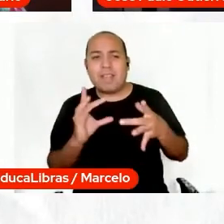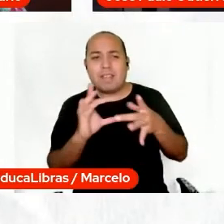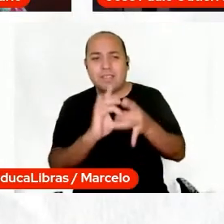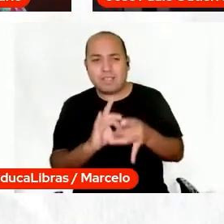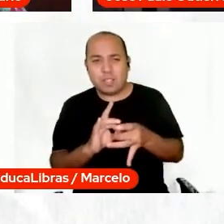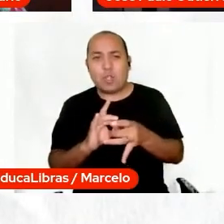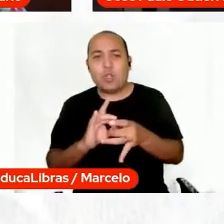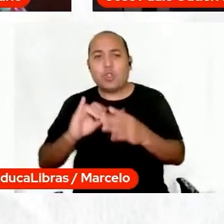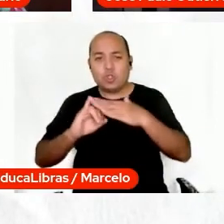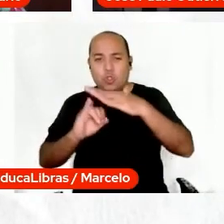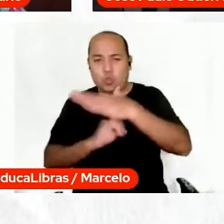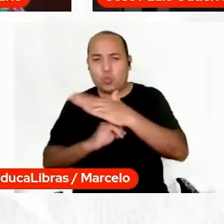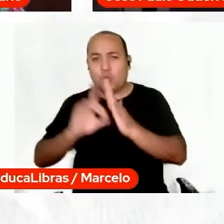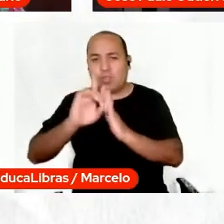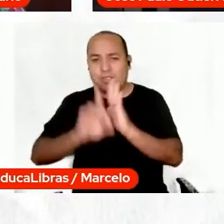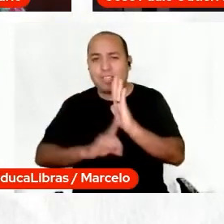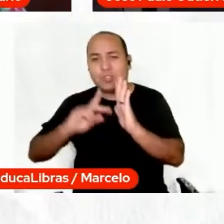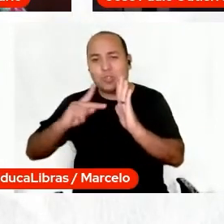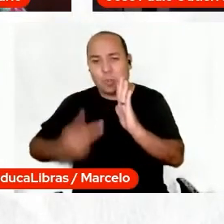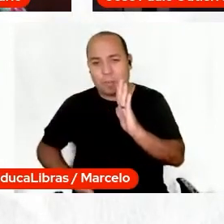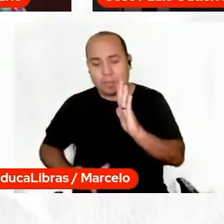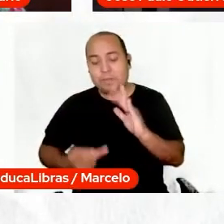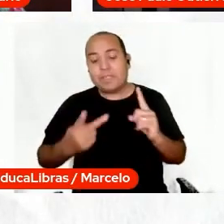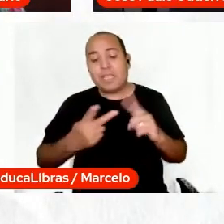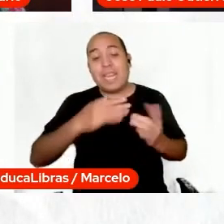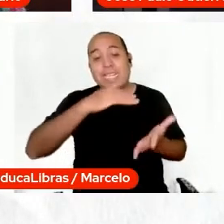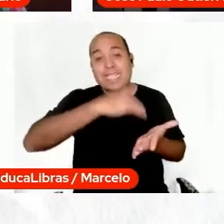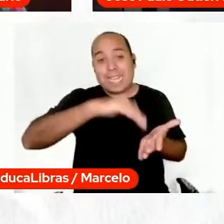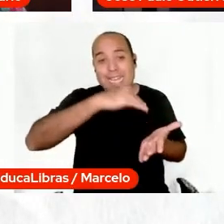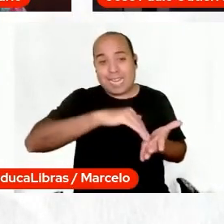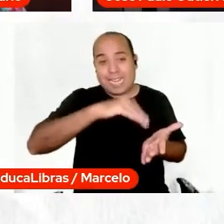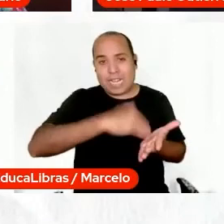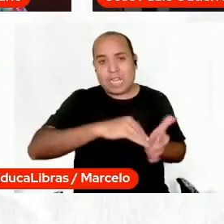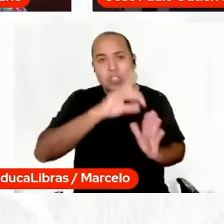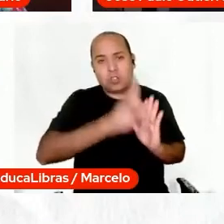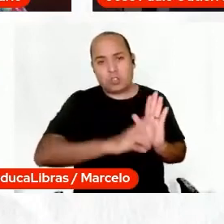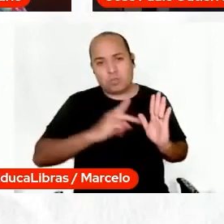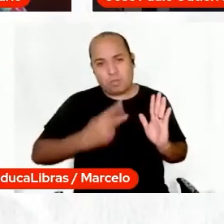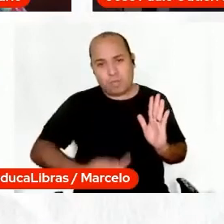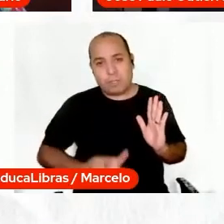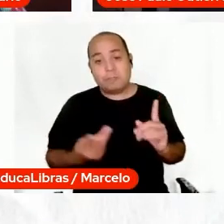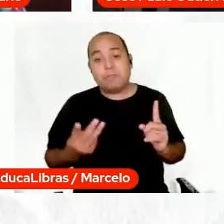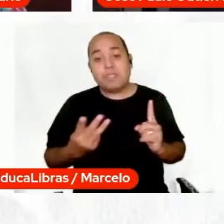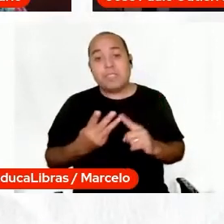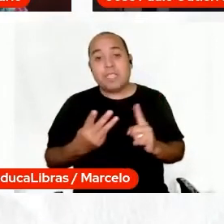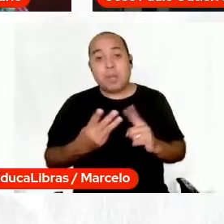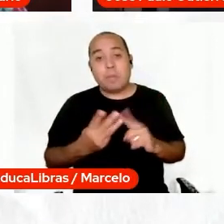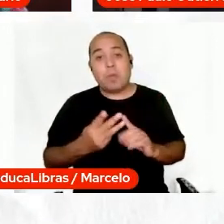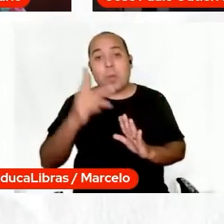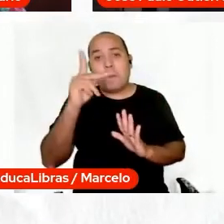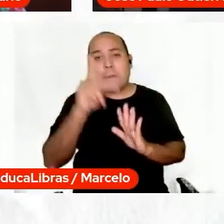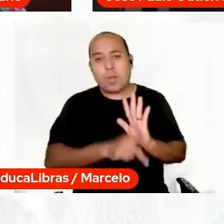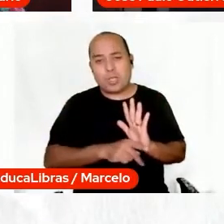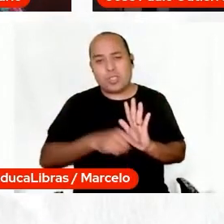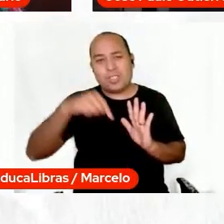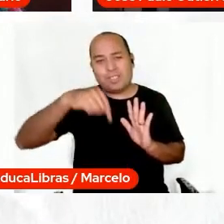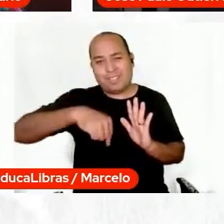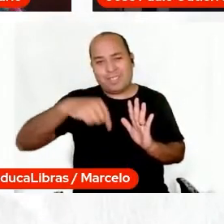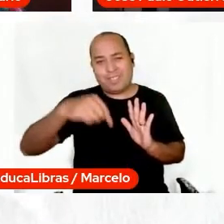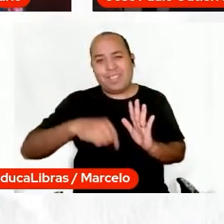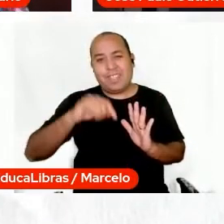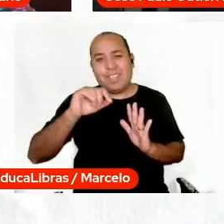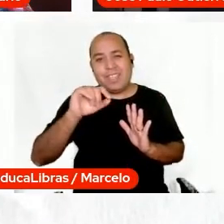Grosso do de Estado de Mato Grosso do Sul, né, e o nosso projeto de extensão na UFMS, o portal do Bicentenário,